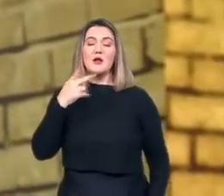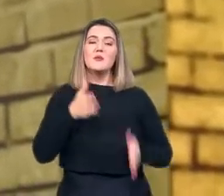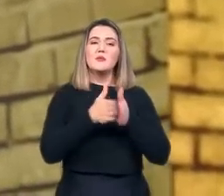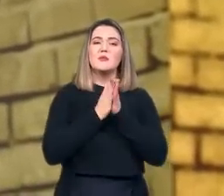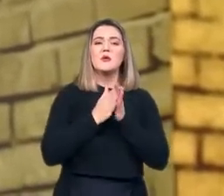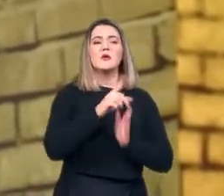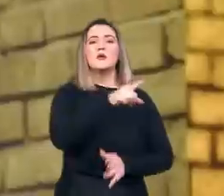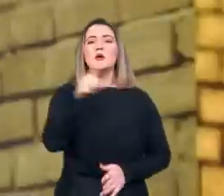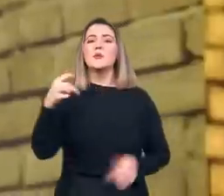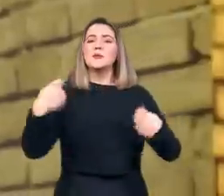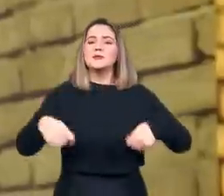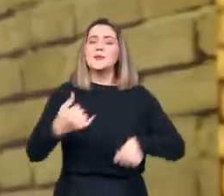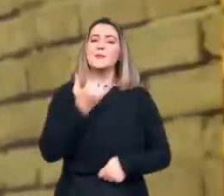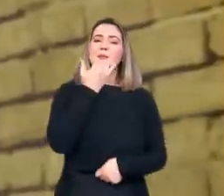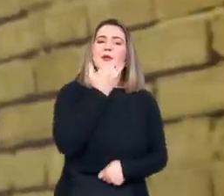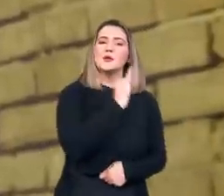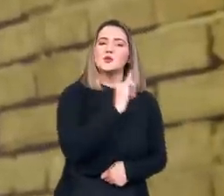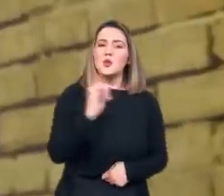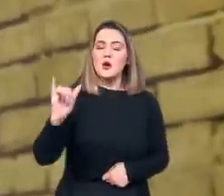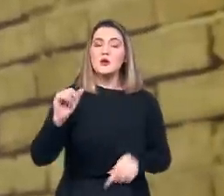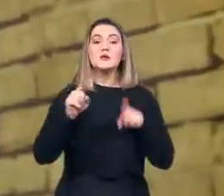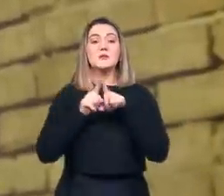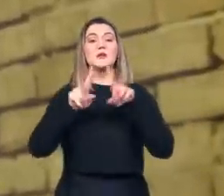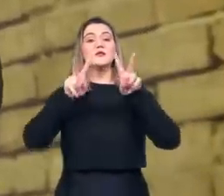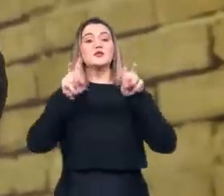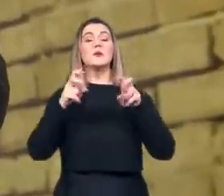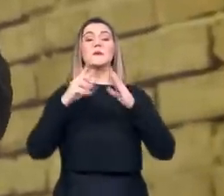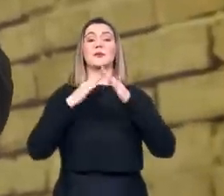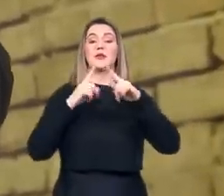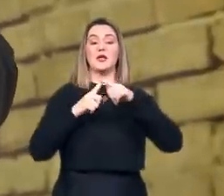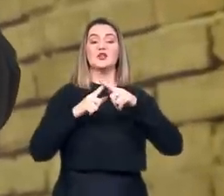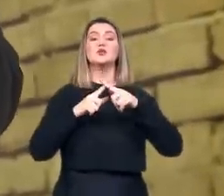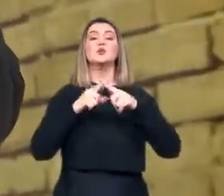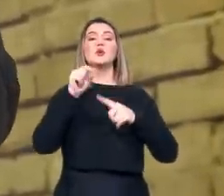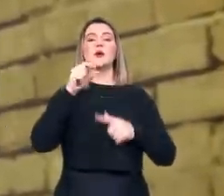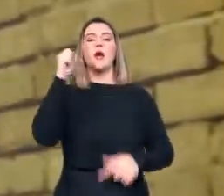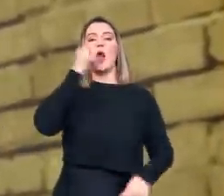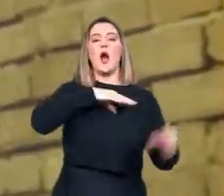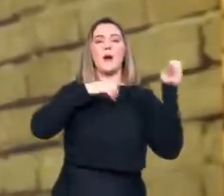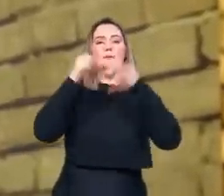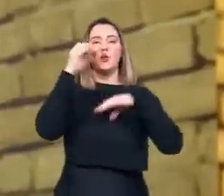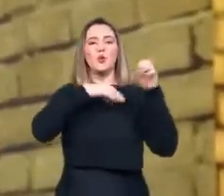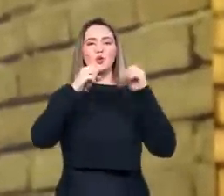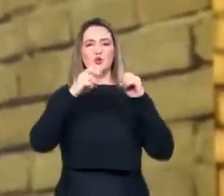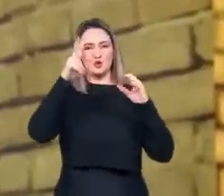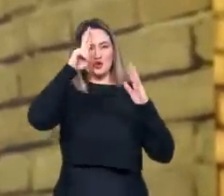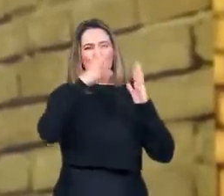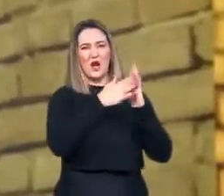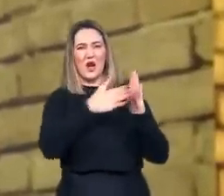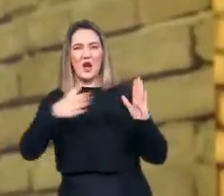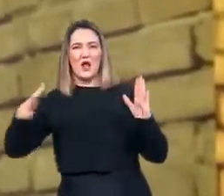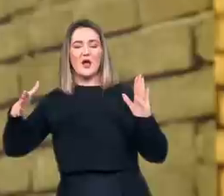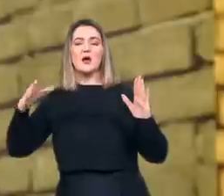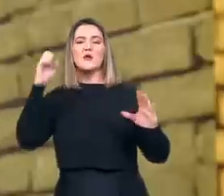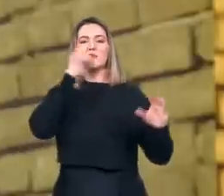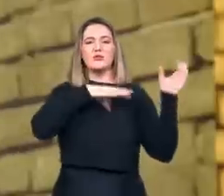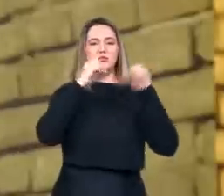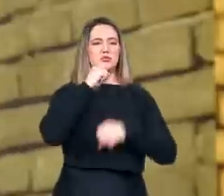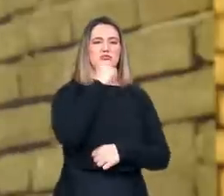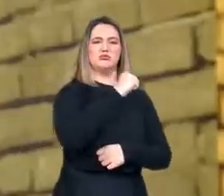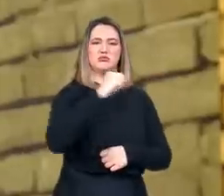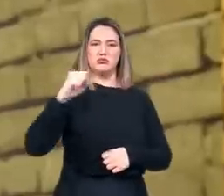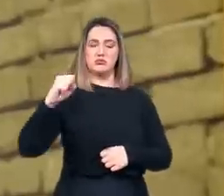falado dos abusos que a Igreja cometeu durante a história e, dentre esses abusos, estava em destaque a questão da